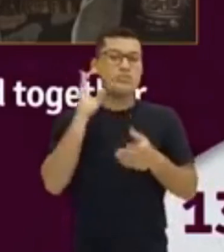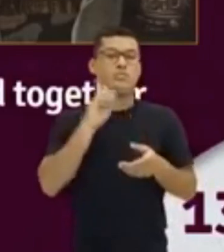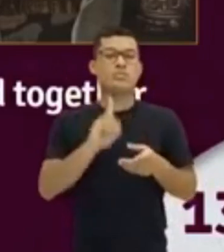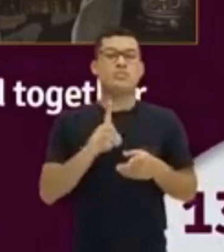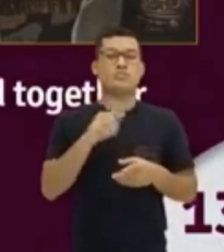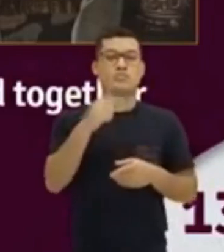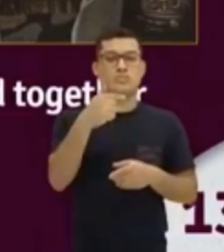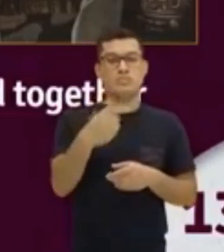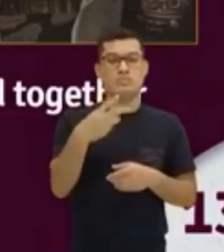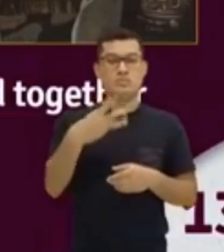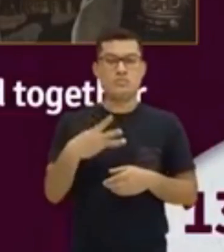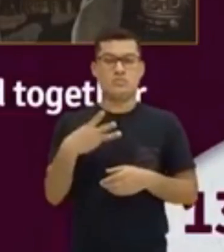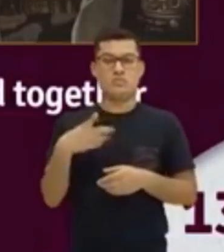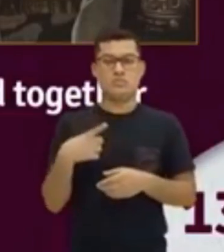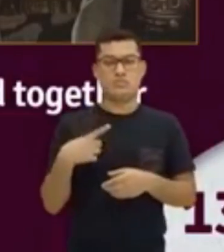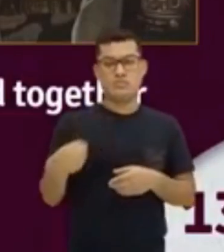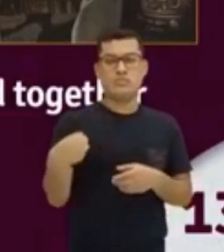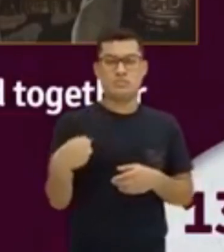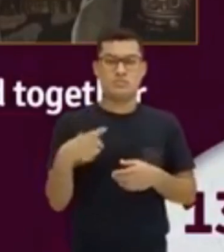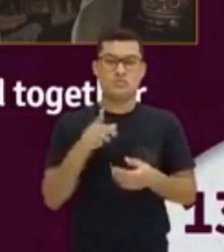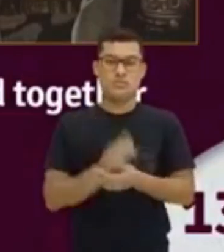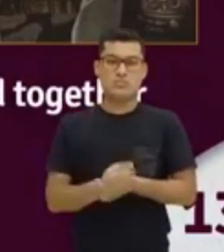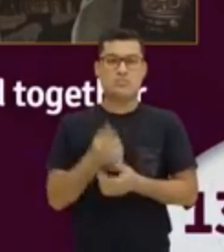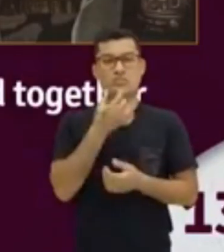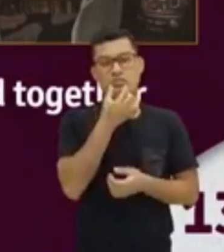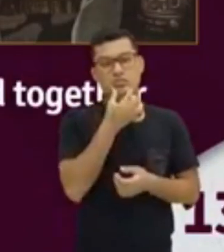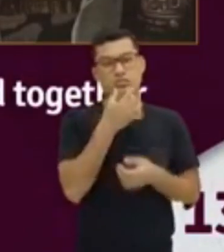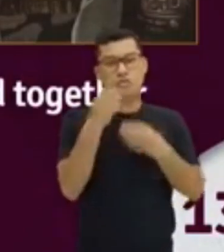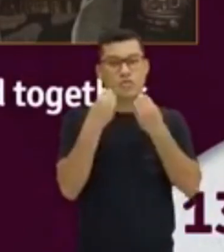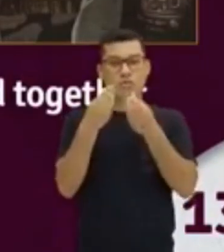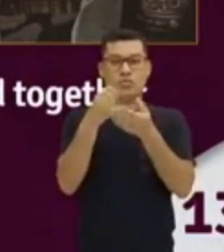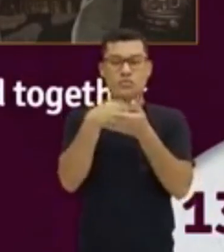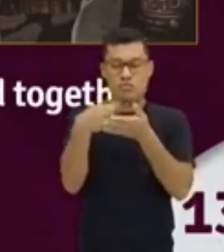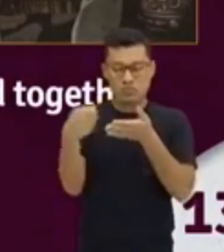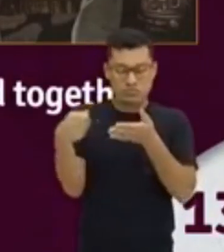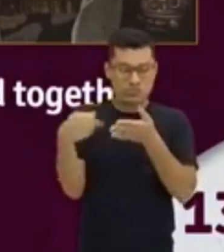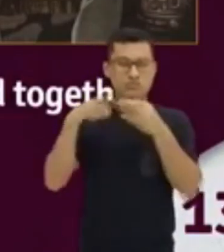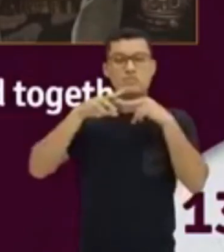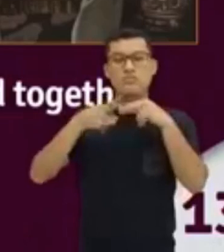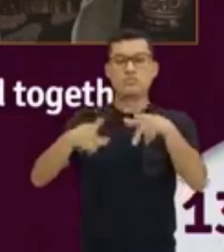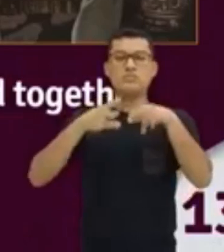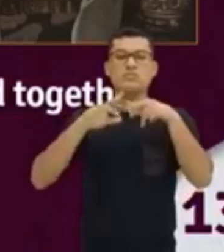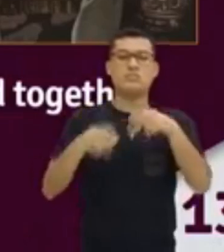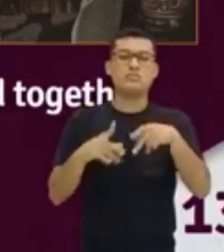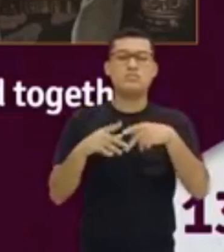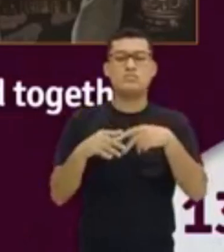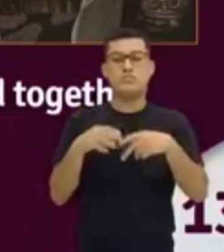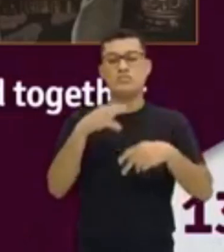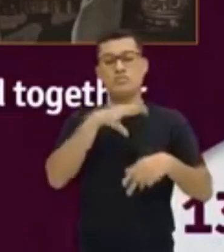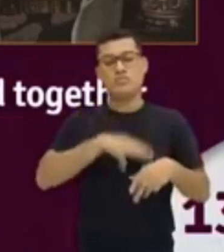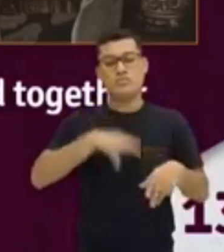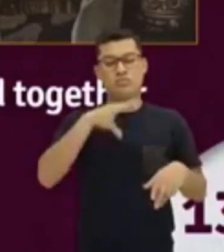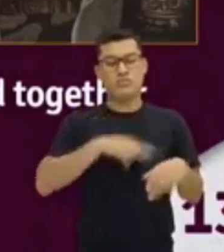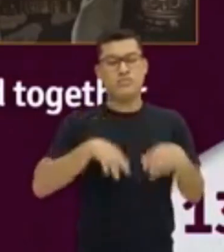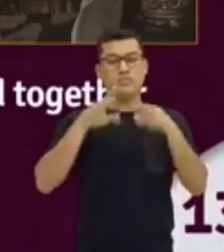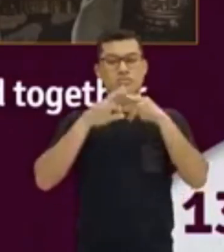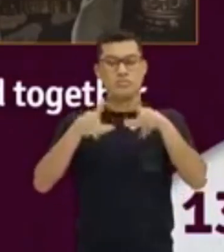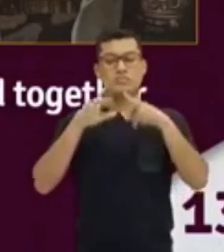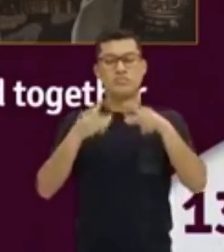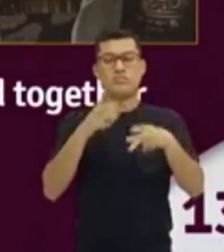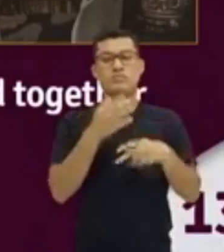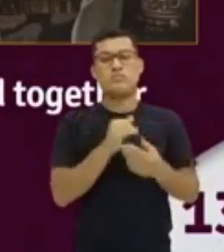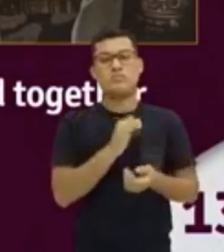23 de abril. Então, no inglês, olha como se escreve. Totalmente diferente do português. Começa com o mês,